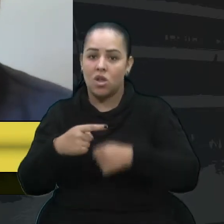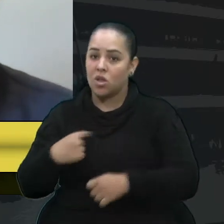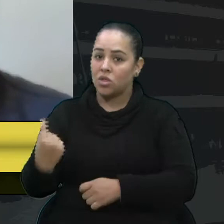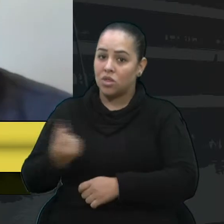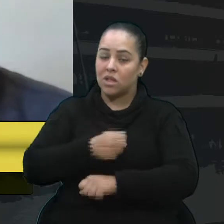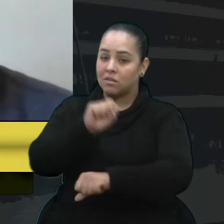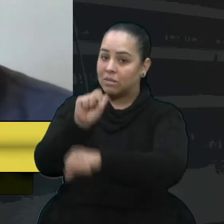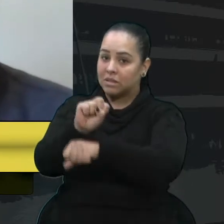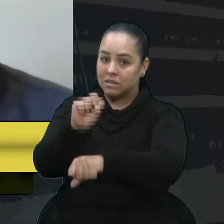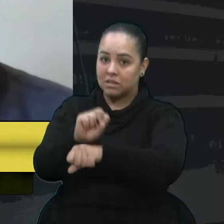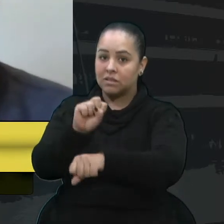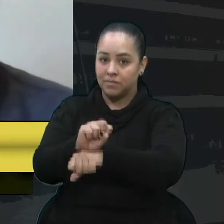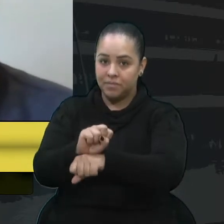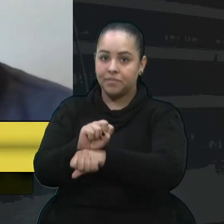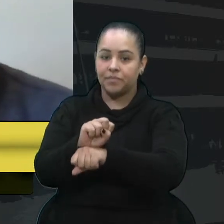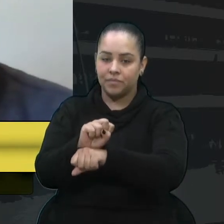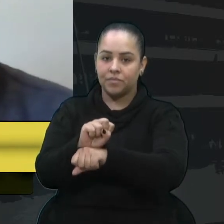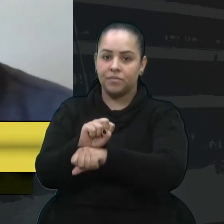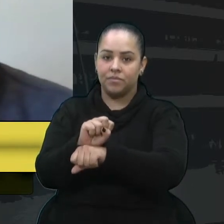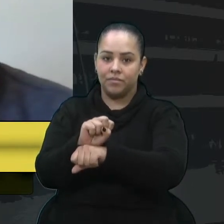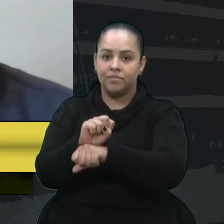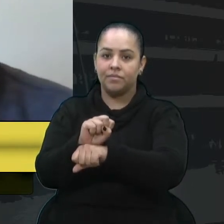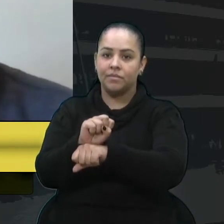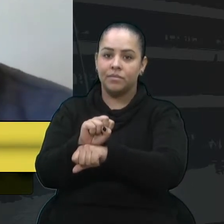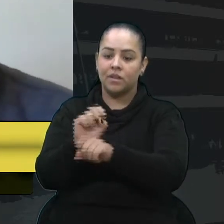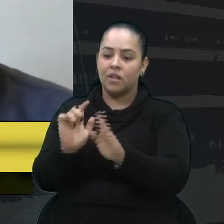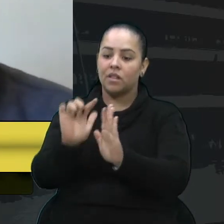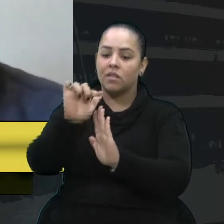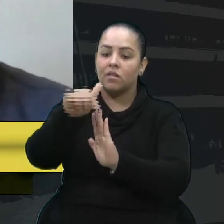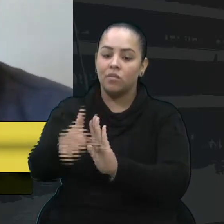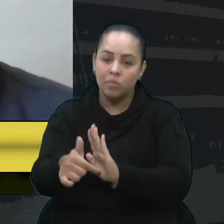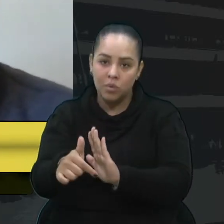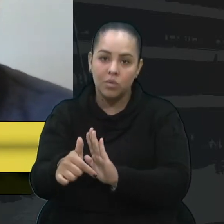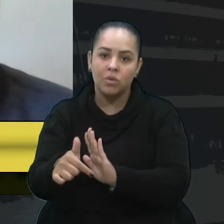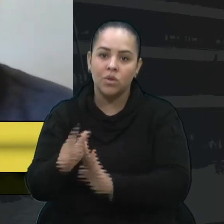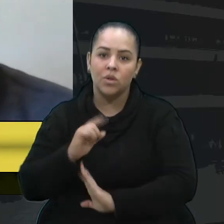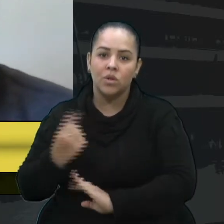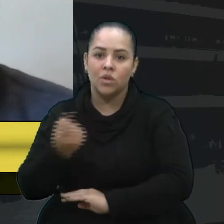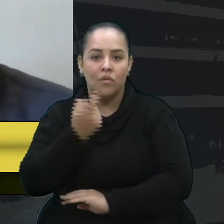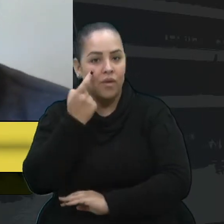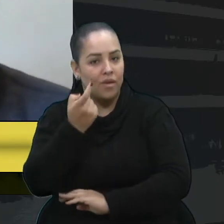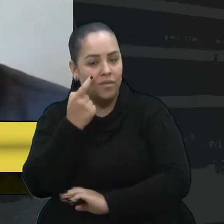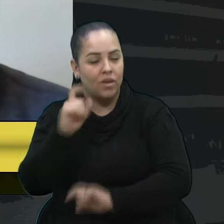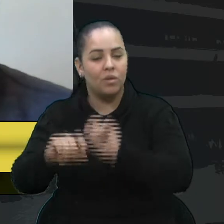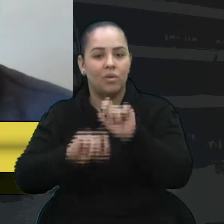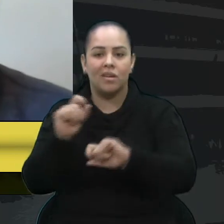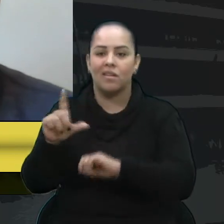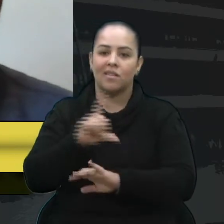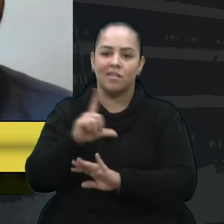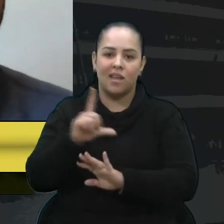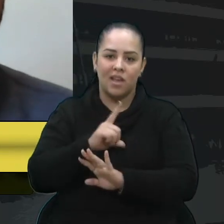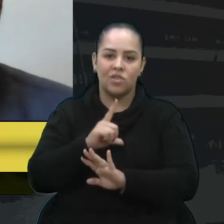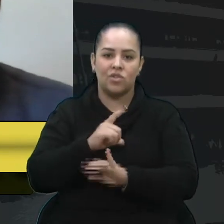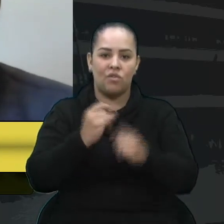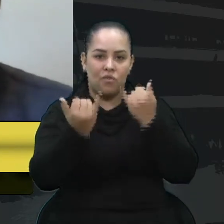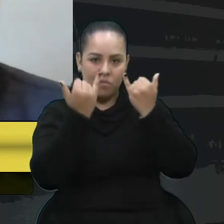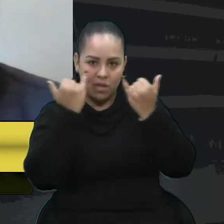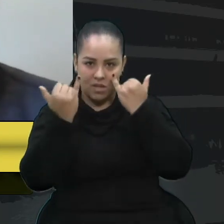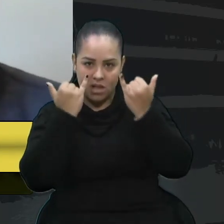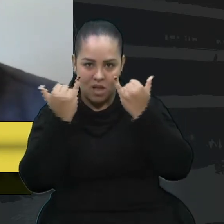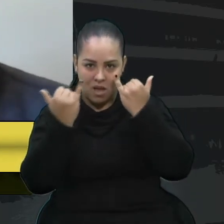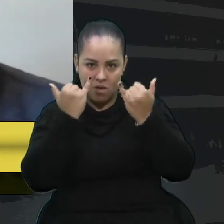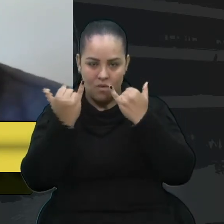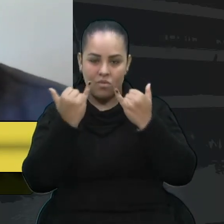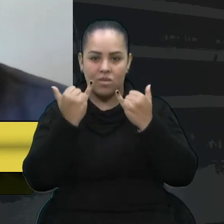aí um posicionamento e logo mais vamos remeter o que nós recebemos das instituições de ensino superior para que o